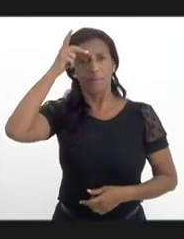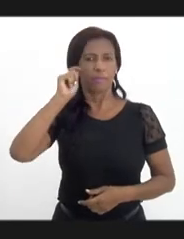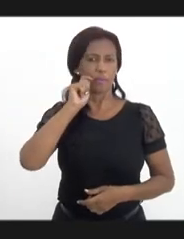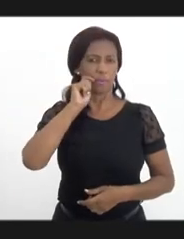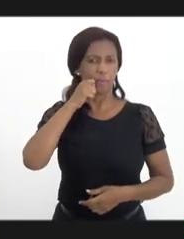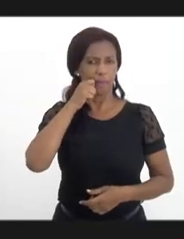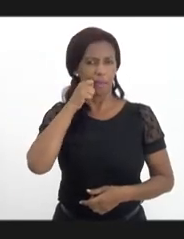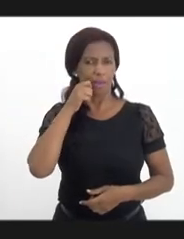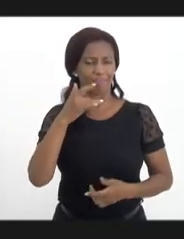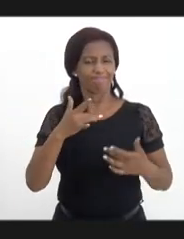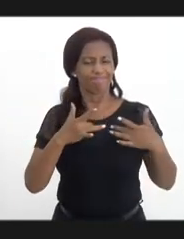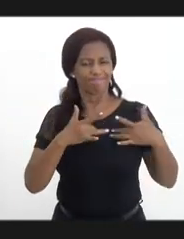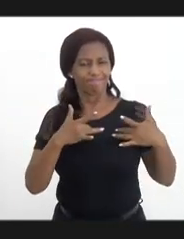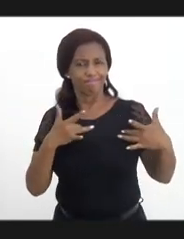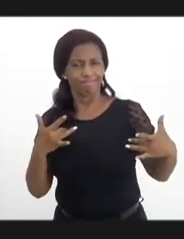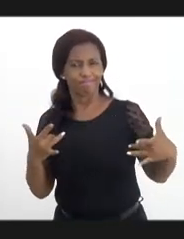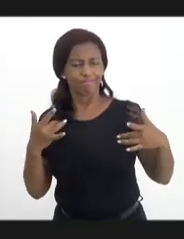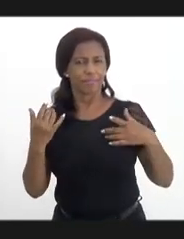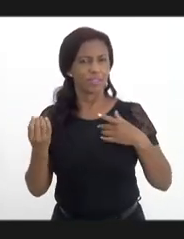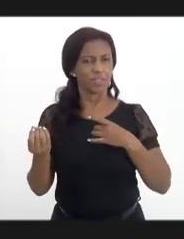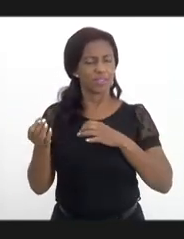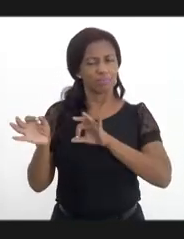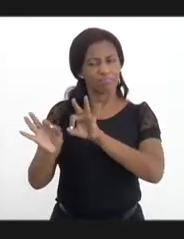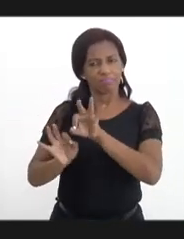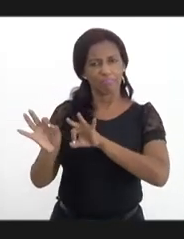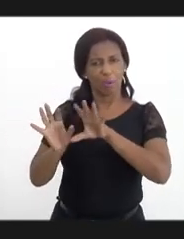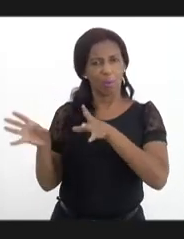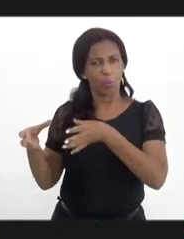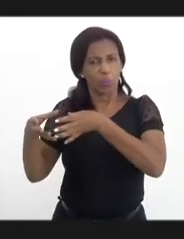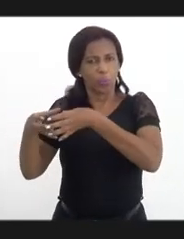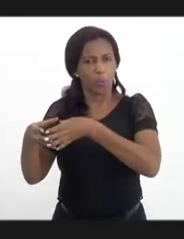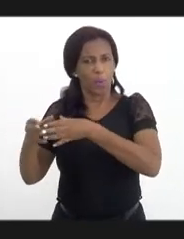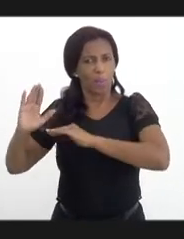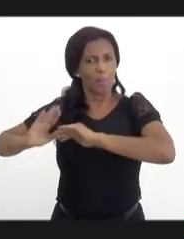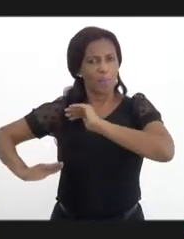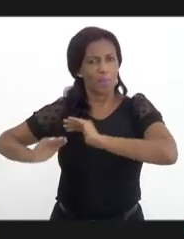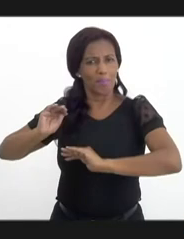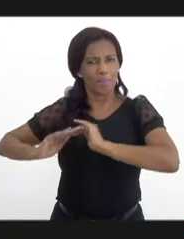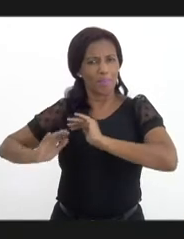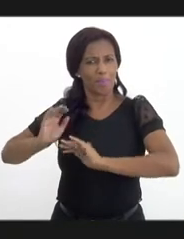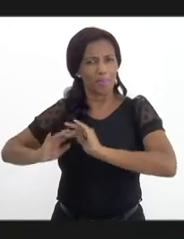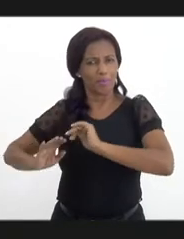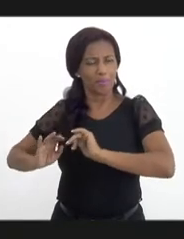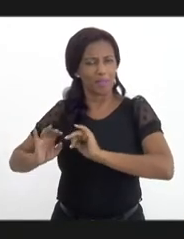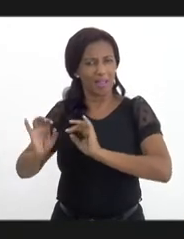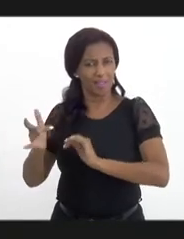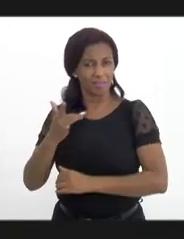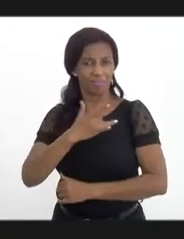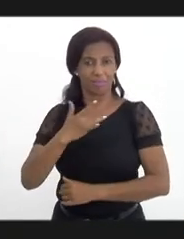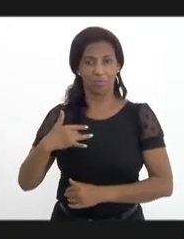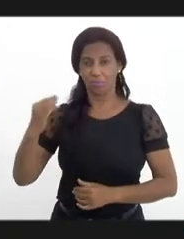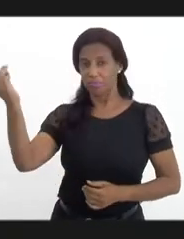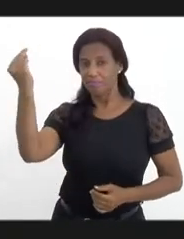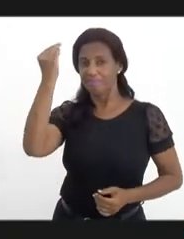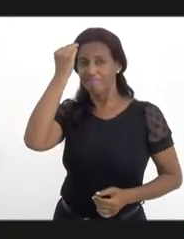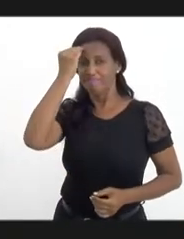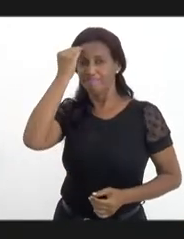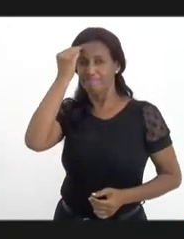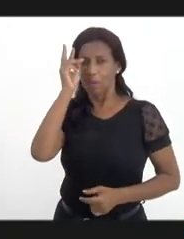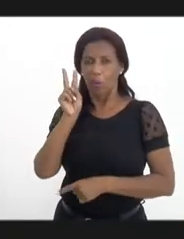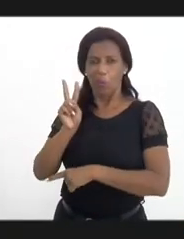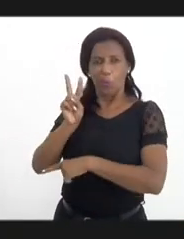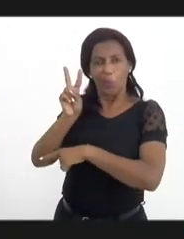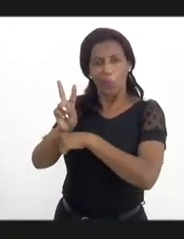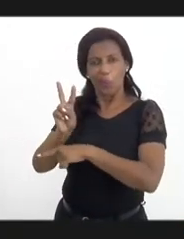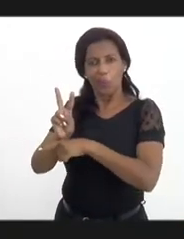Paes a sensibilidade de montar equipes multiprofissionais de saúde mental para cobrir um